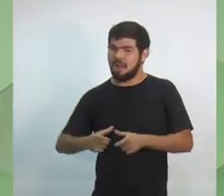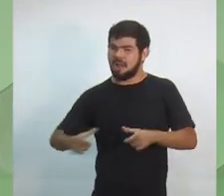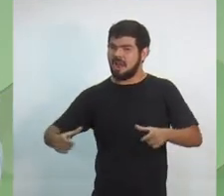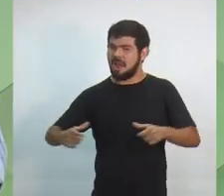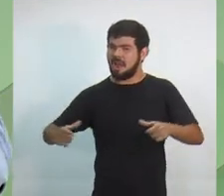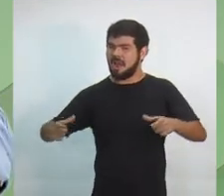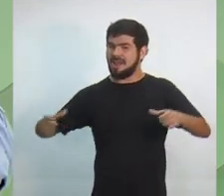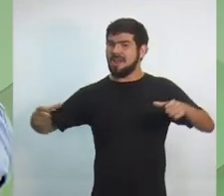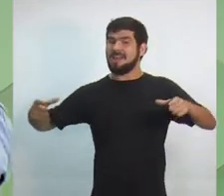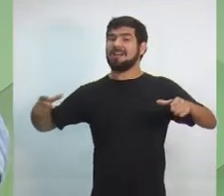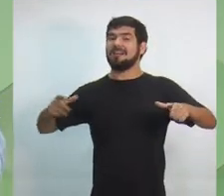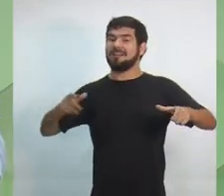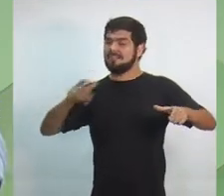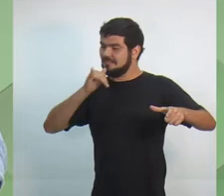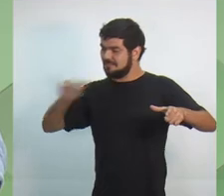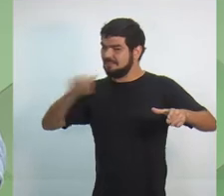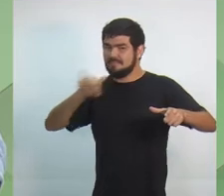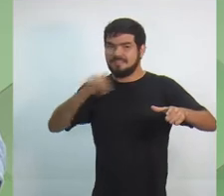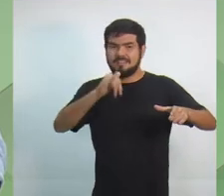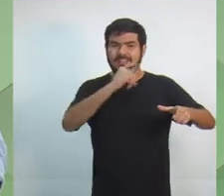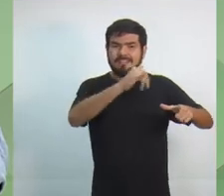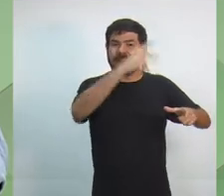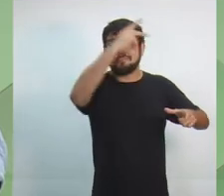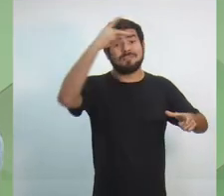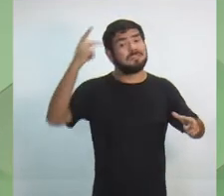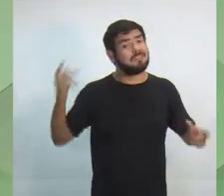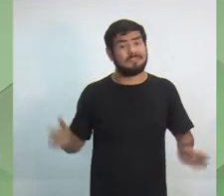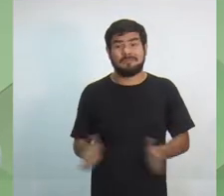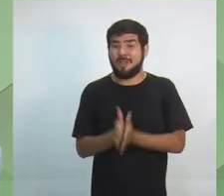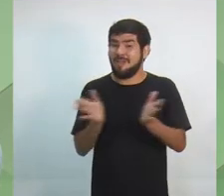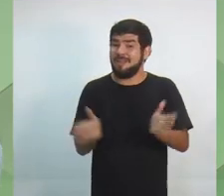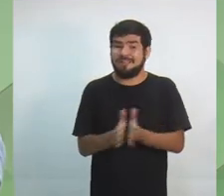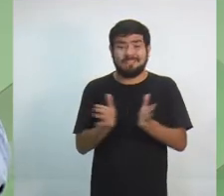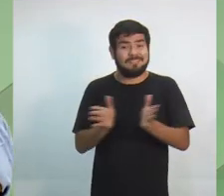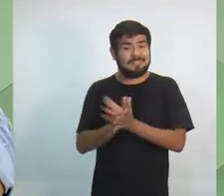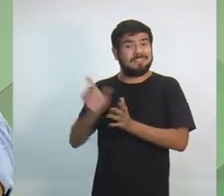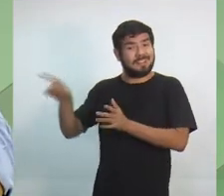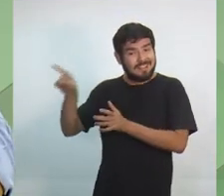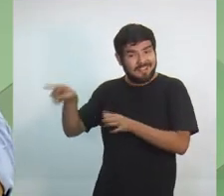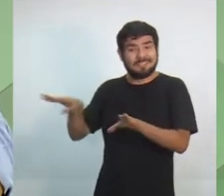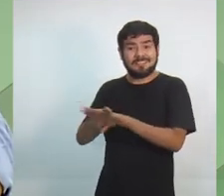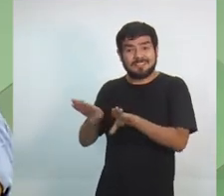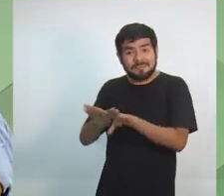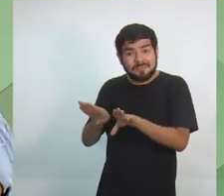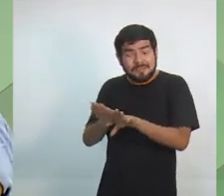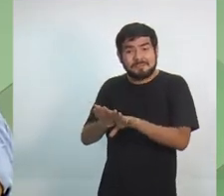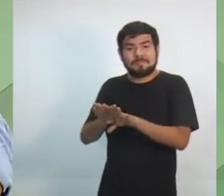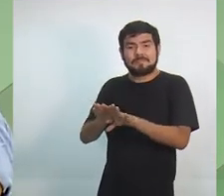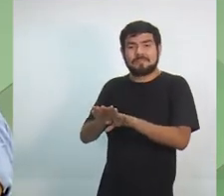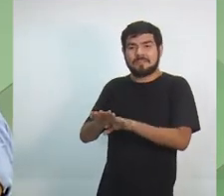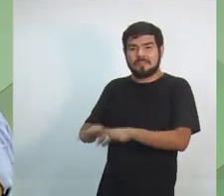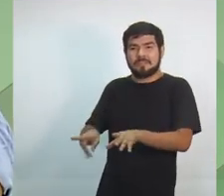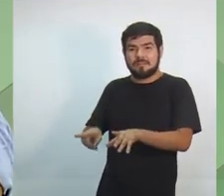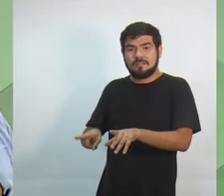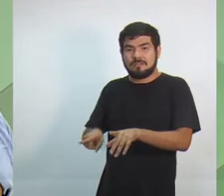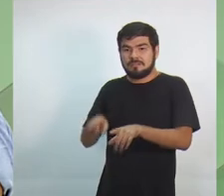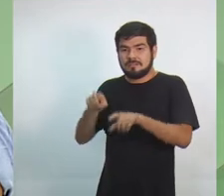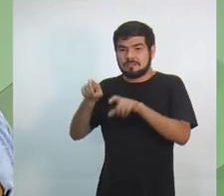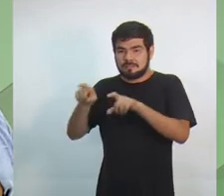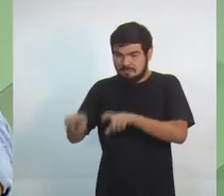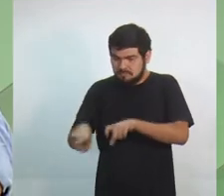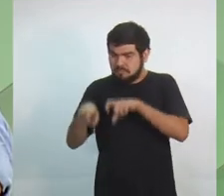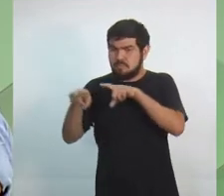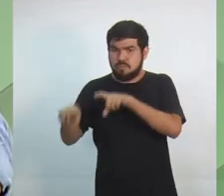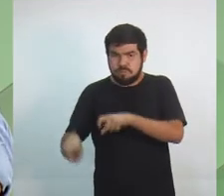programa que leva energia para as pessoas que mais precisam que é o Luz para Todos. Vamos trabalhar também no escoamento da